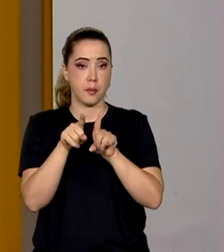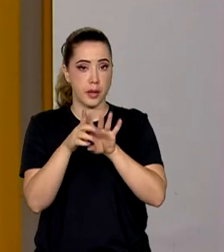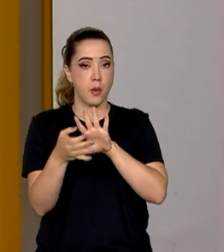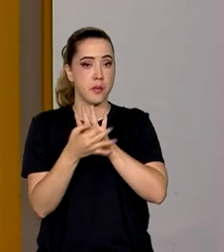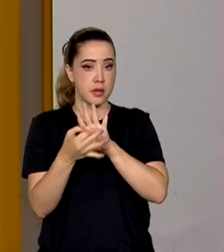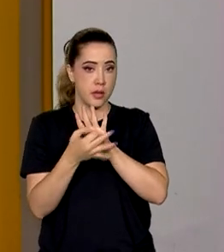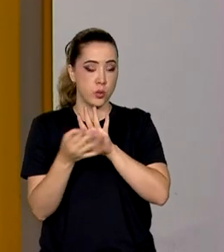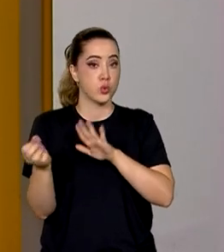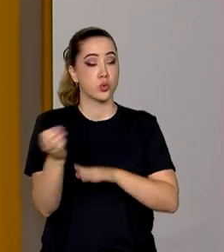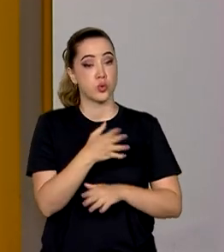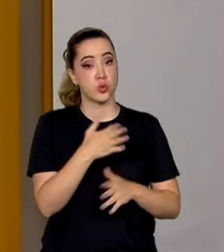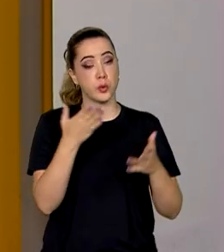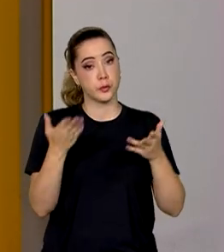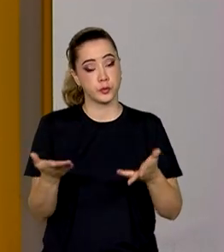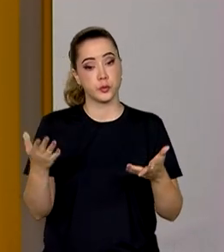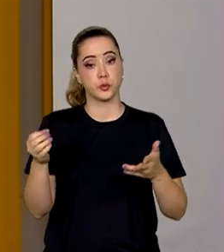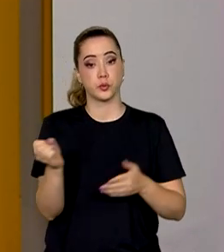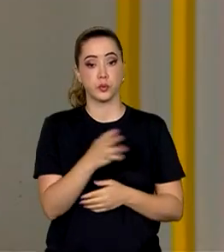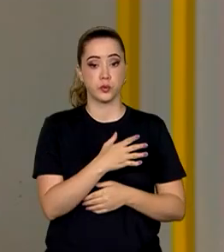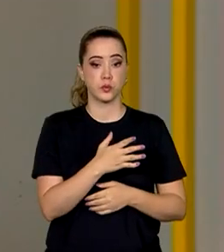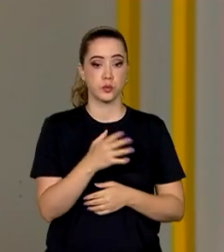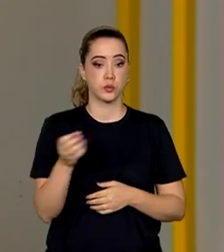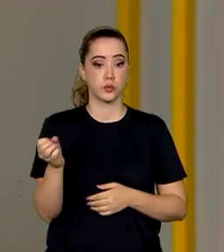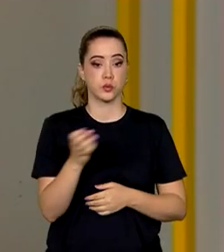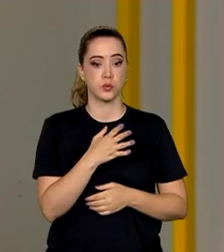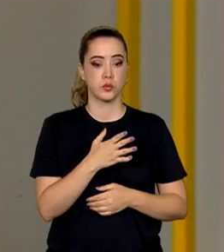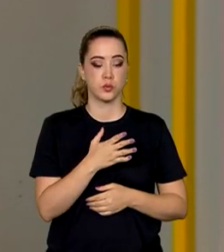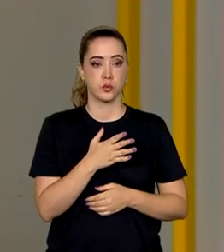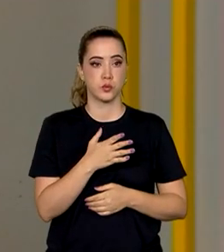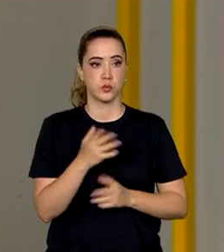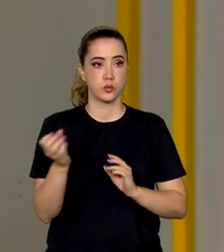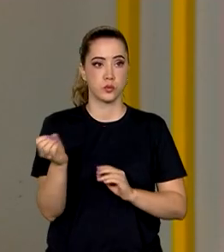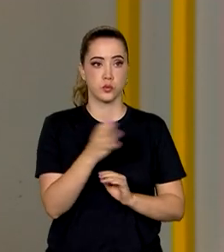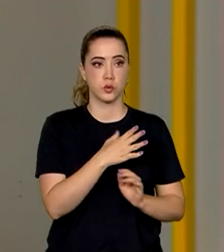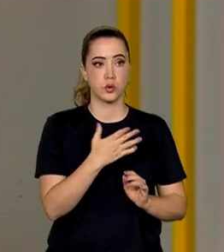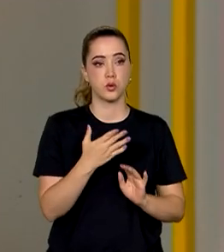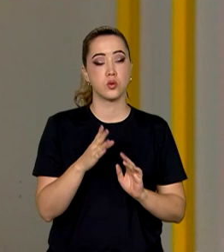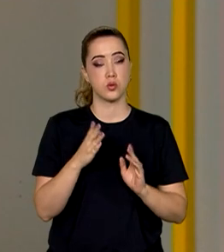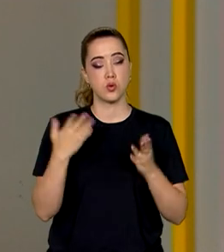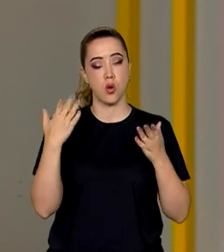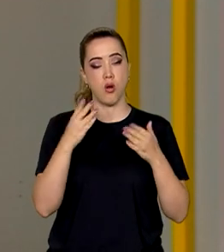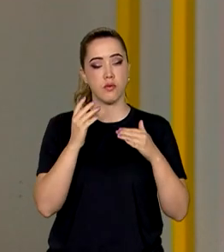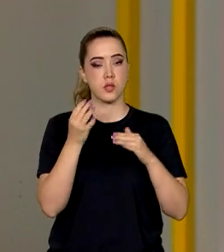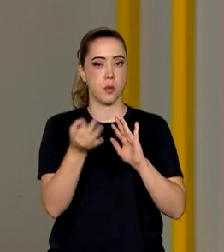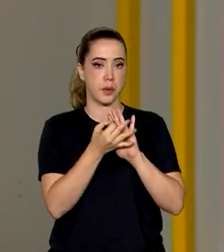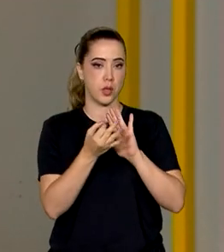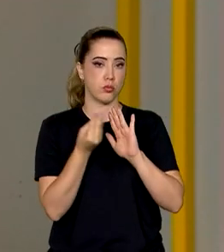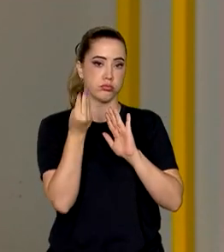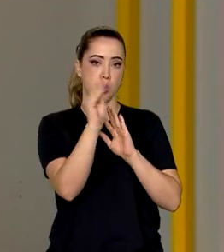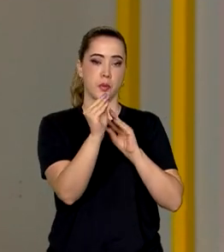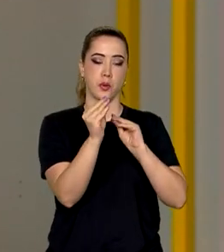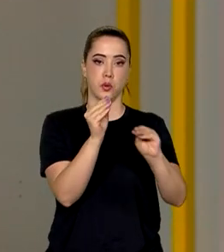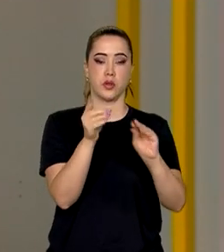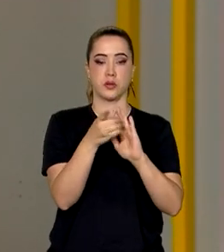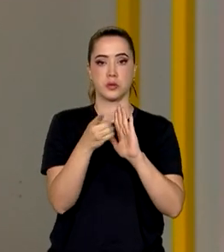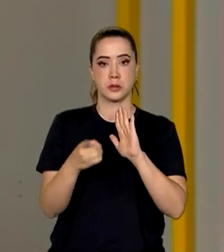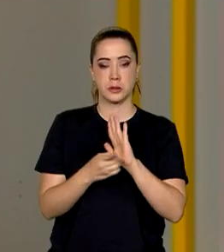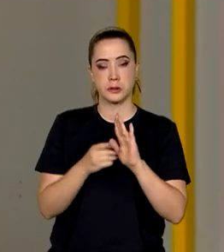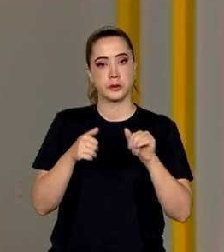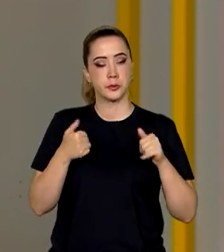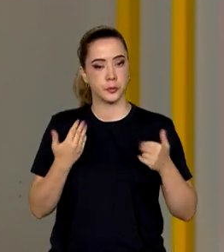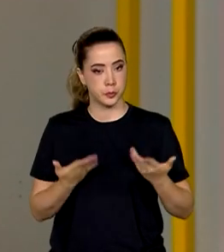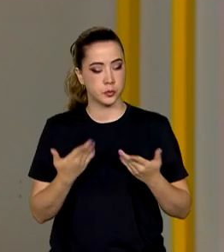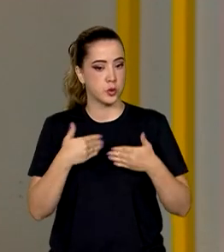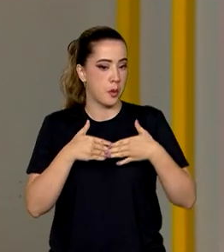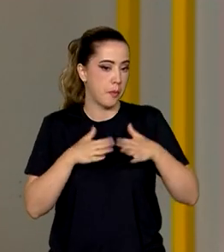sugestões, né? De novos aportes para essa revisão do decreto. Então,